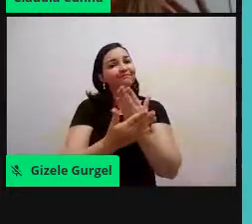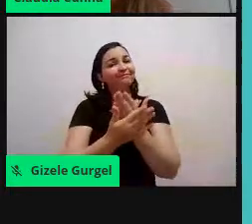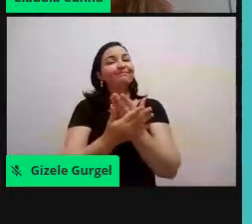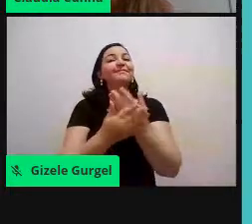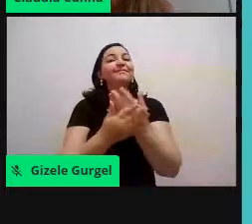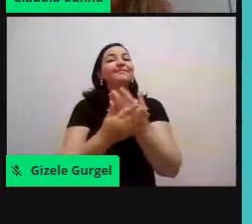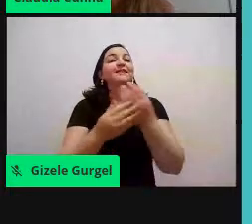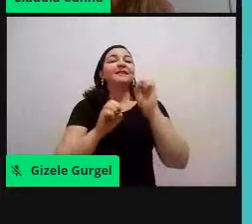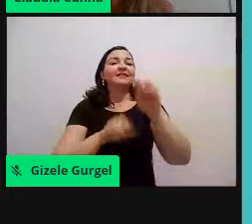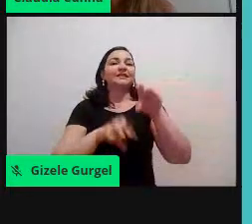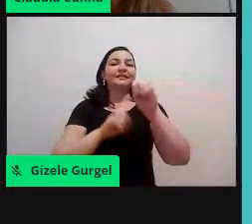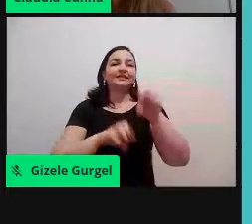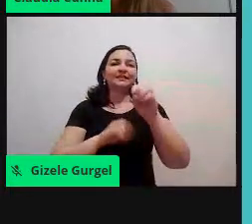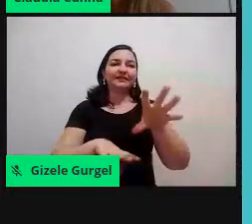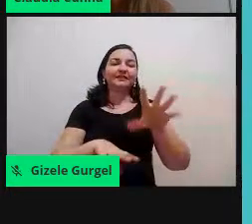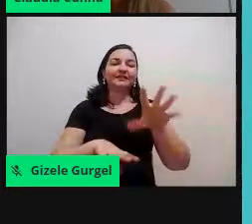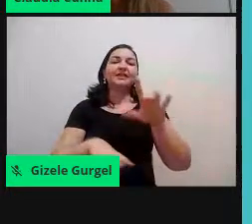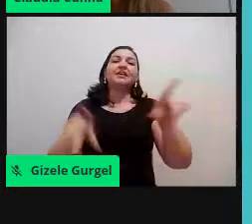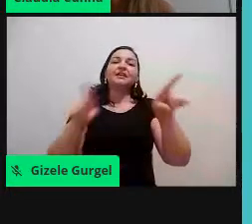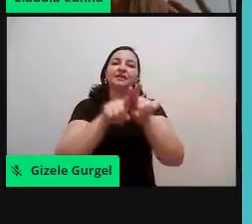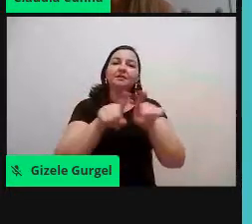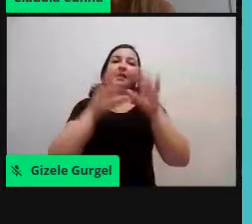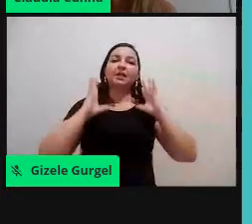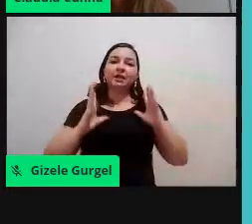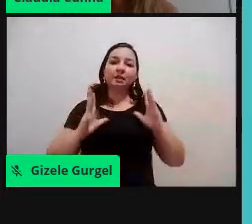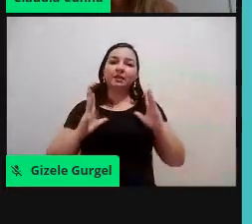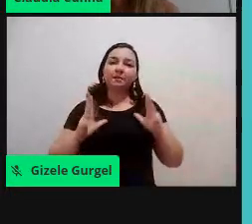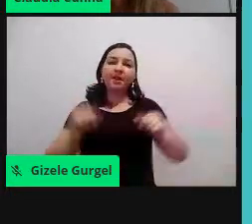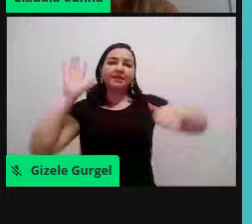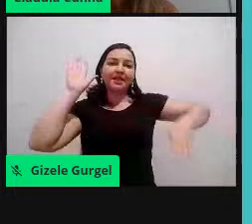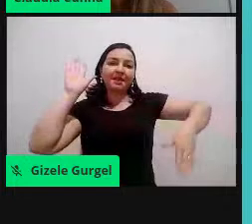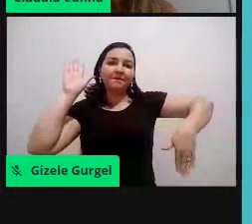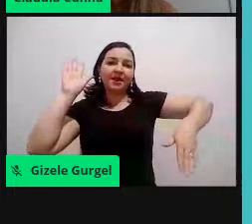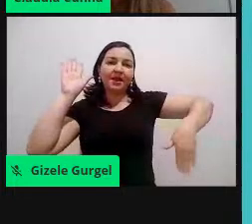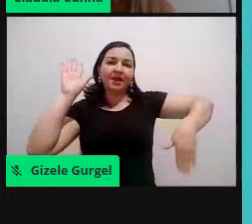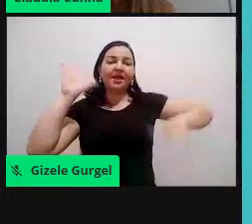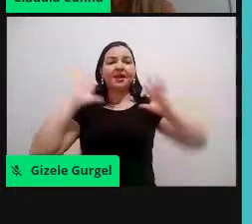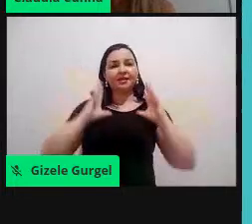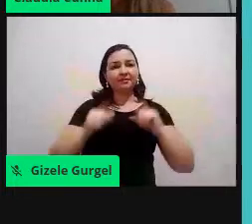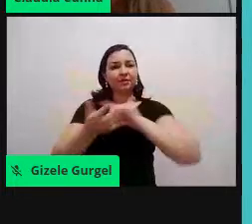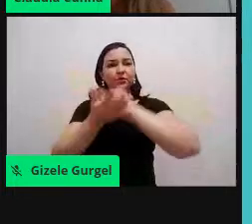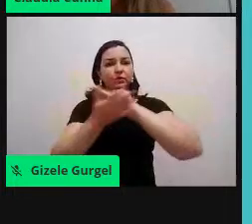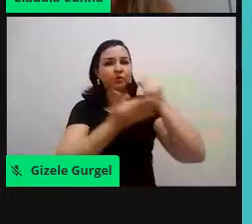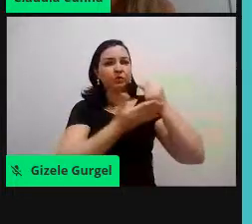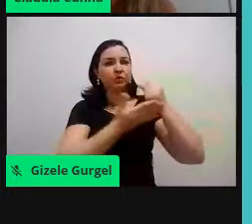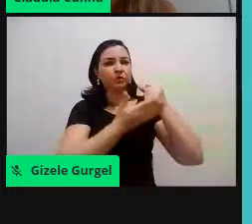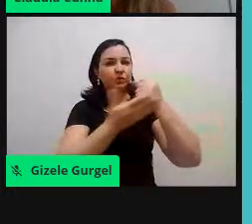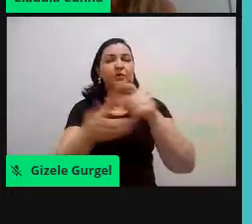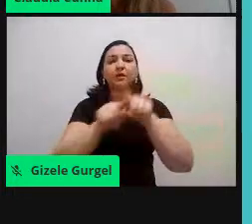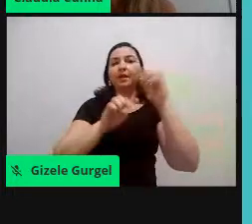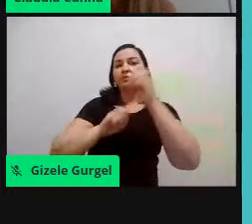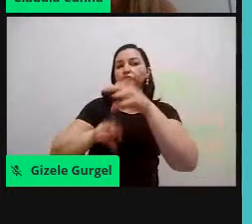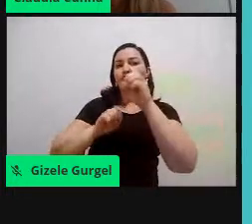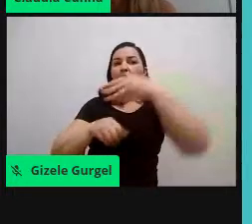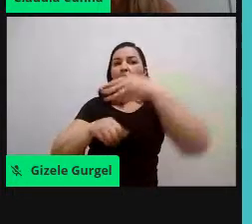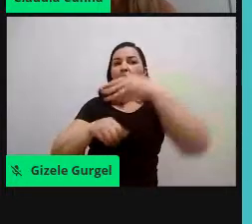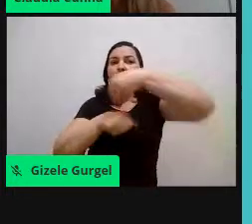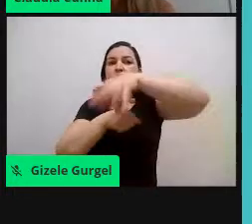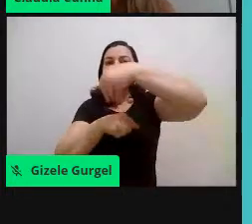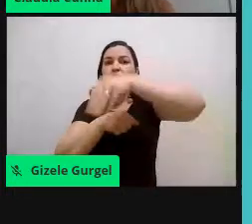A gente faz não só as ações de limpeza na praia, mas também toda a parte educacional. A gente também atua em escolas,